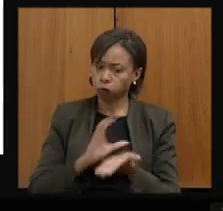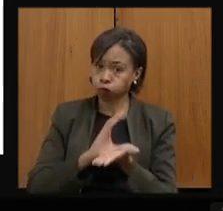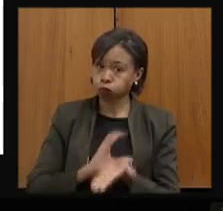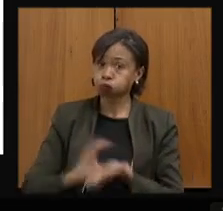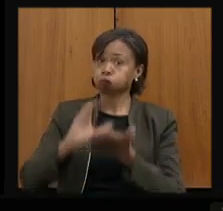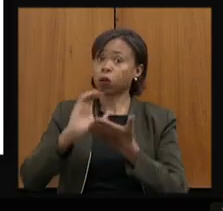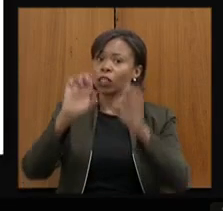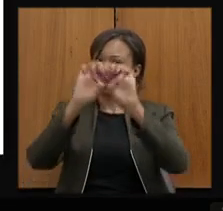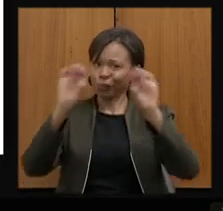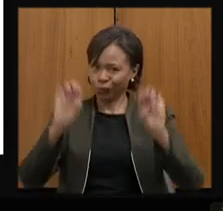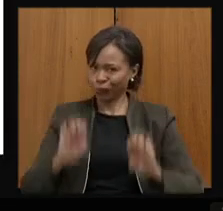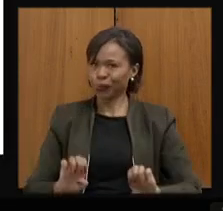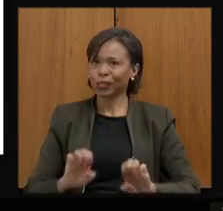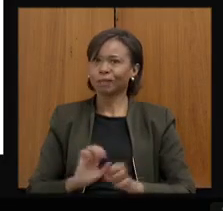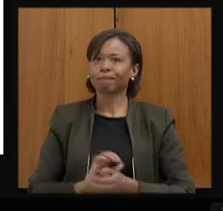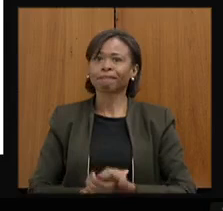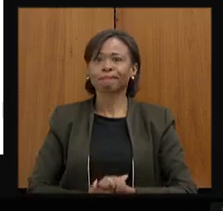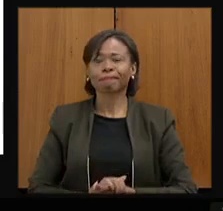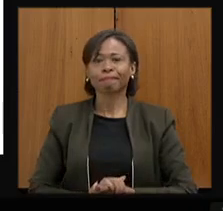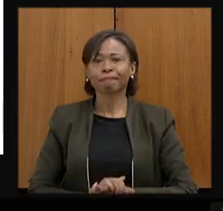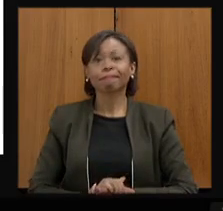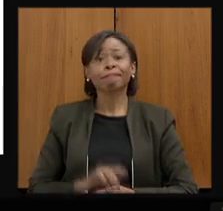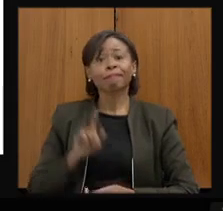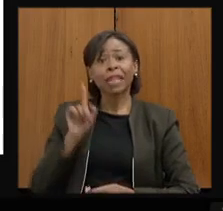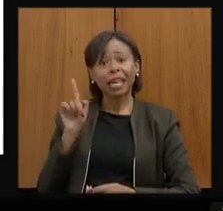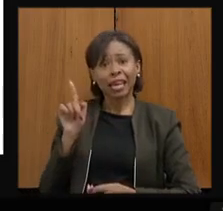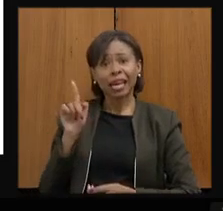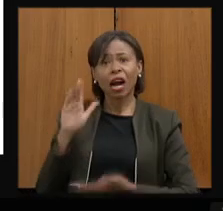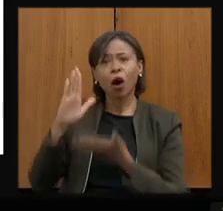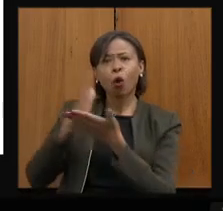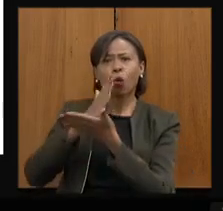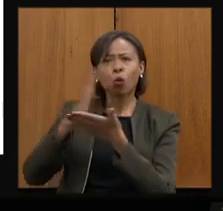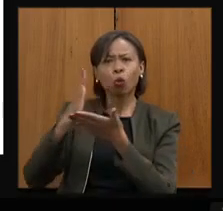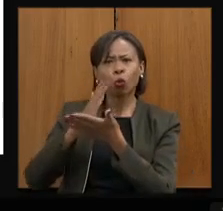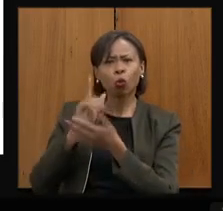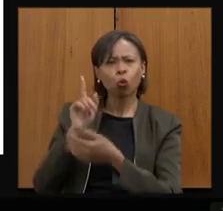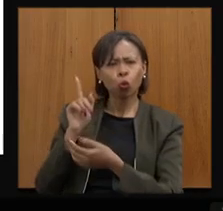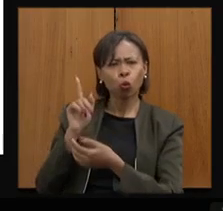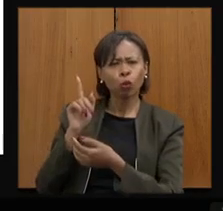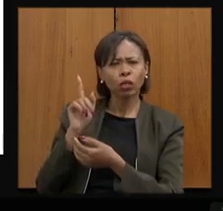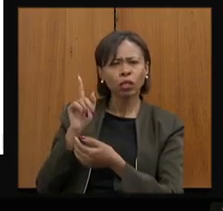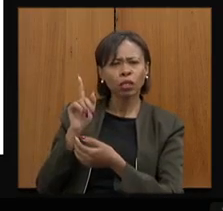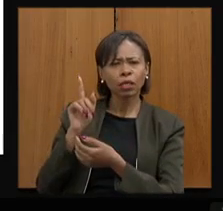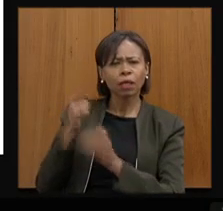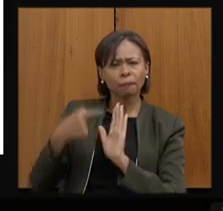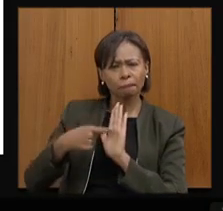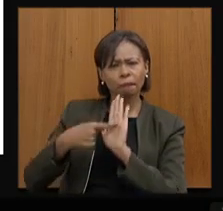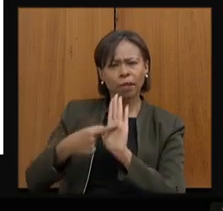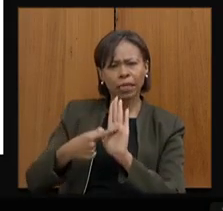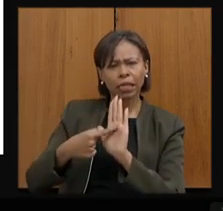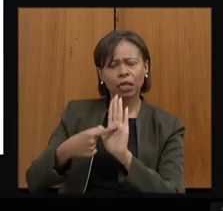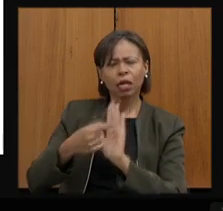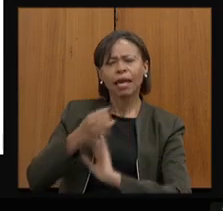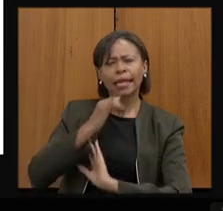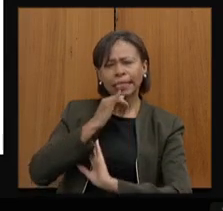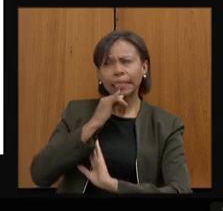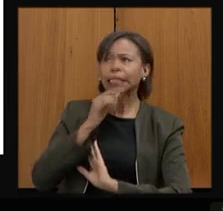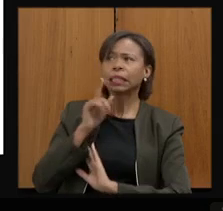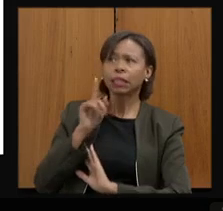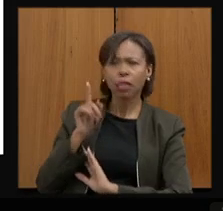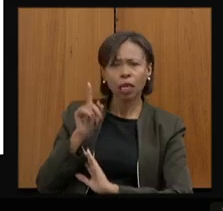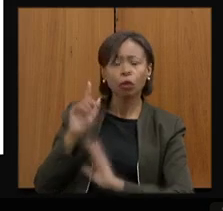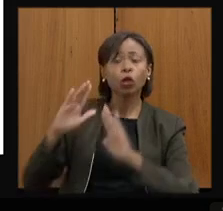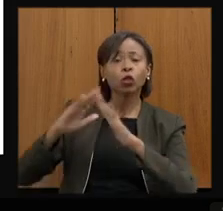infraestrutura. Por favor. Temos aí, então, alguns exemplos. Aí trazemos uma